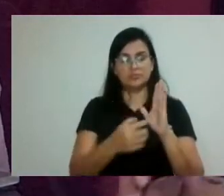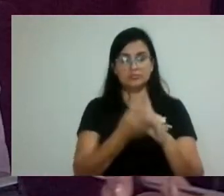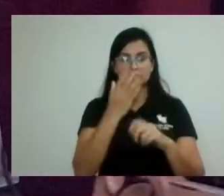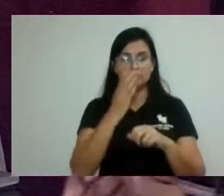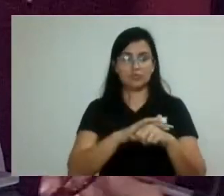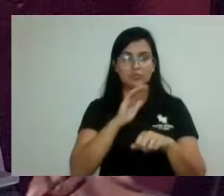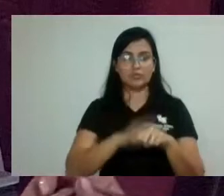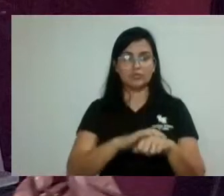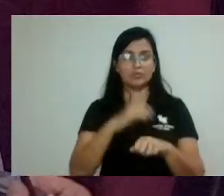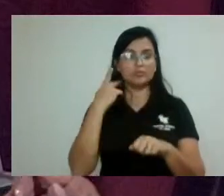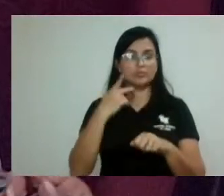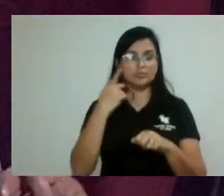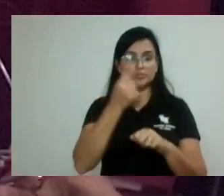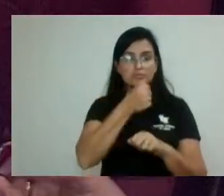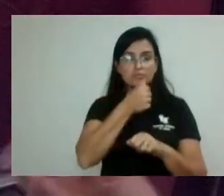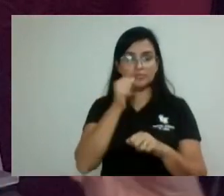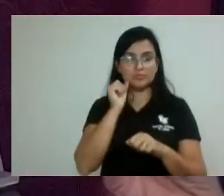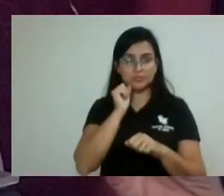Melo Casal.